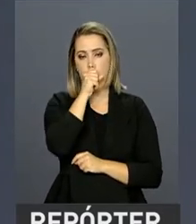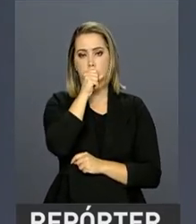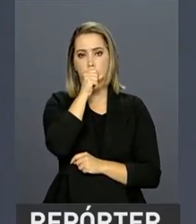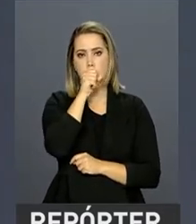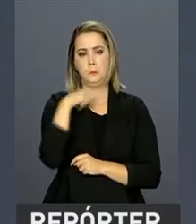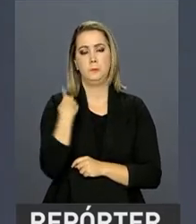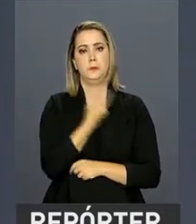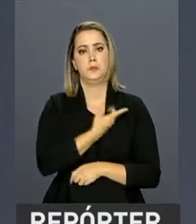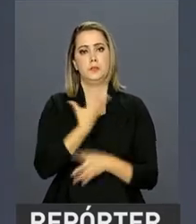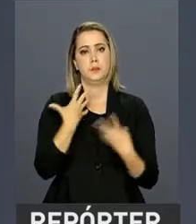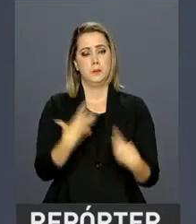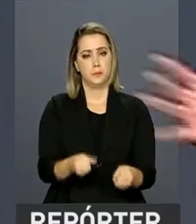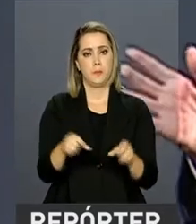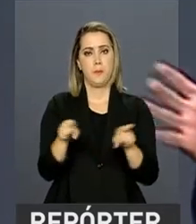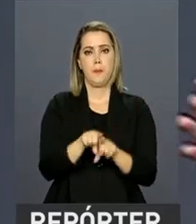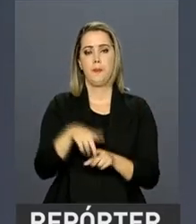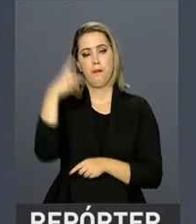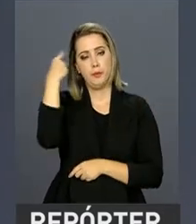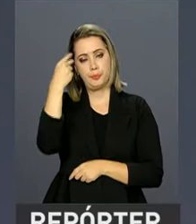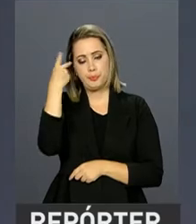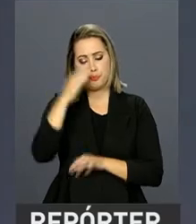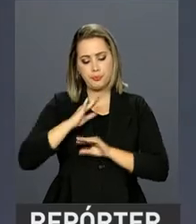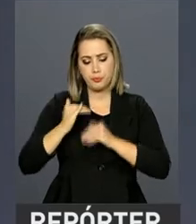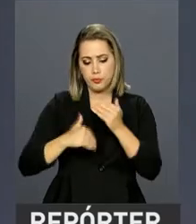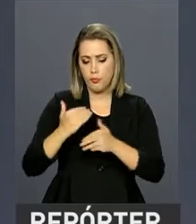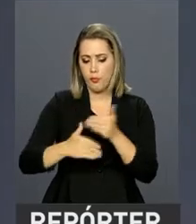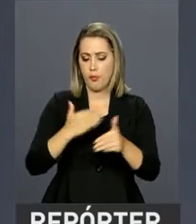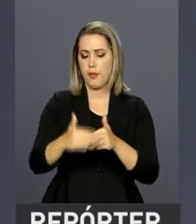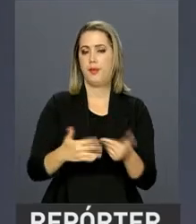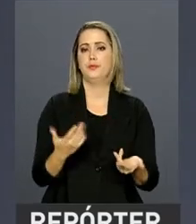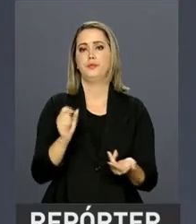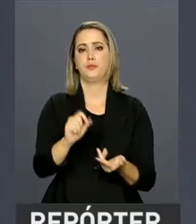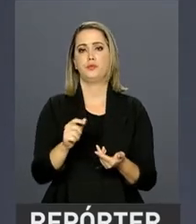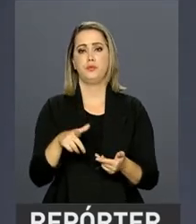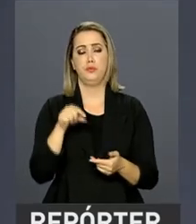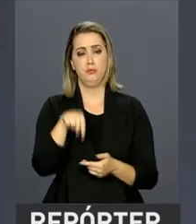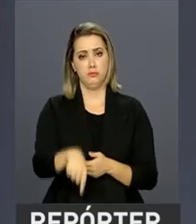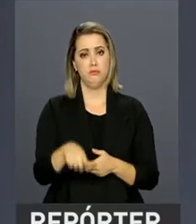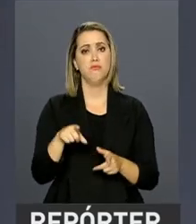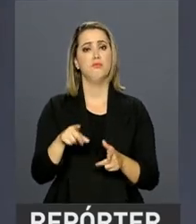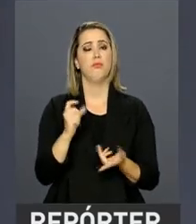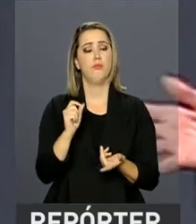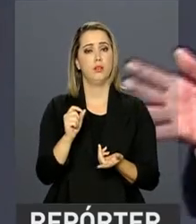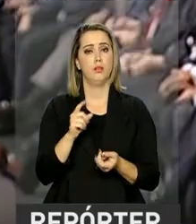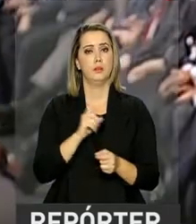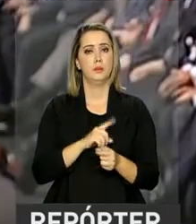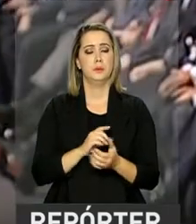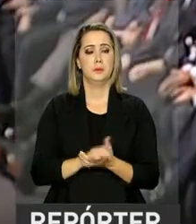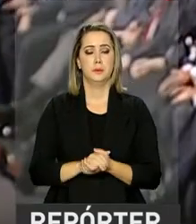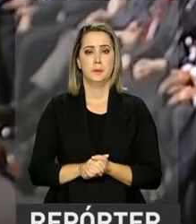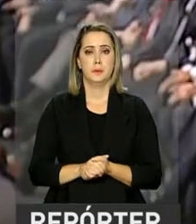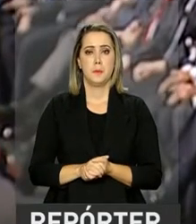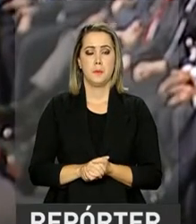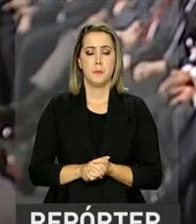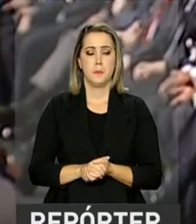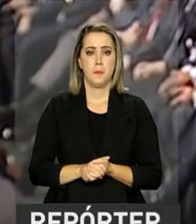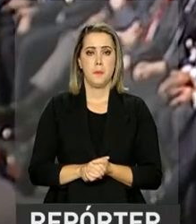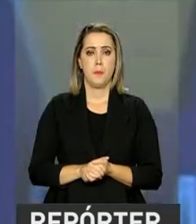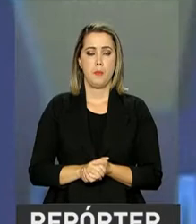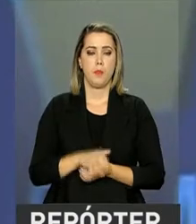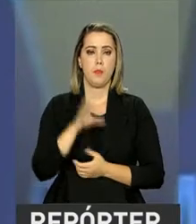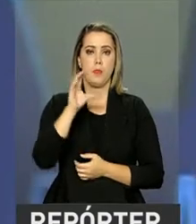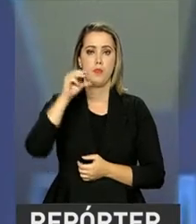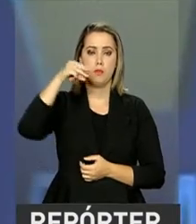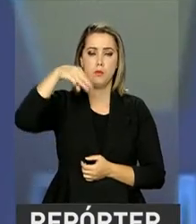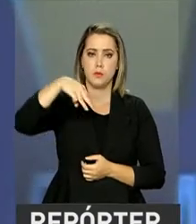que nós vamos, naturalmente, tentar fazer ao longo do tempo. Segundo a Confederação Nacional